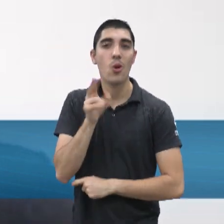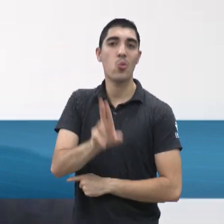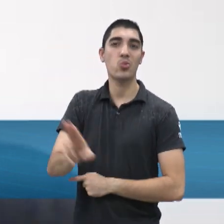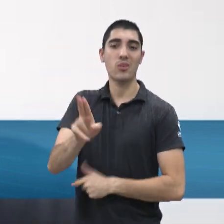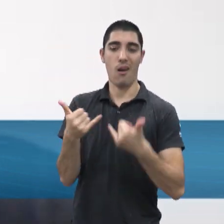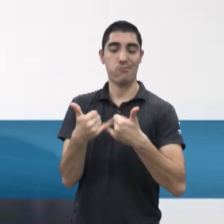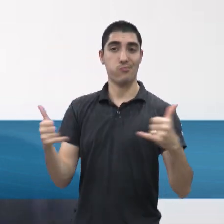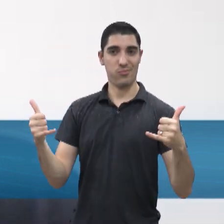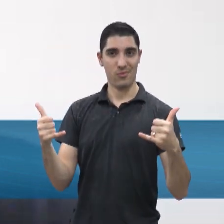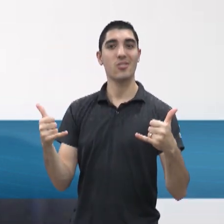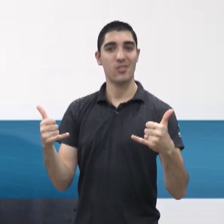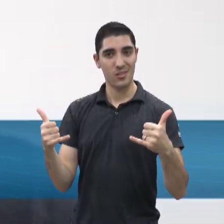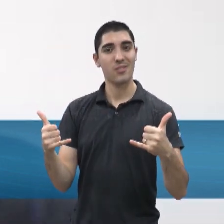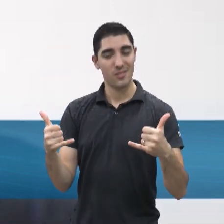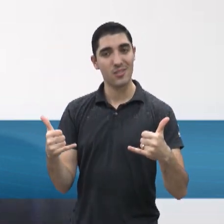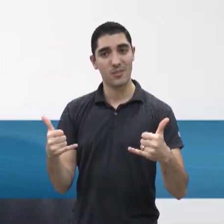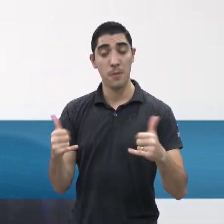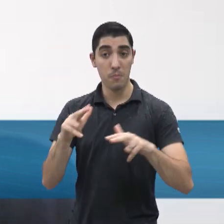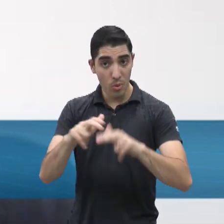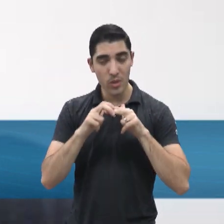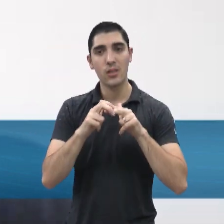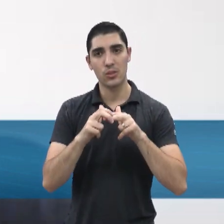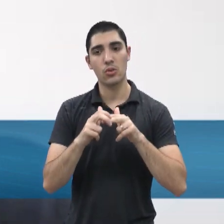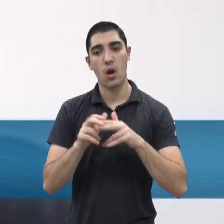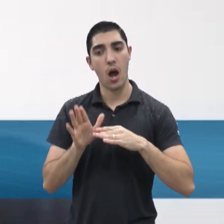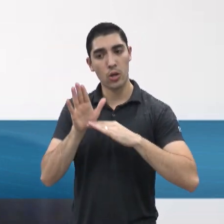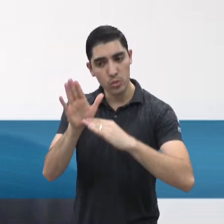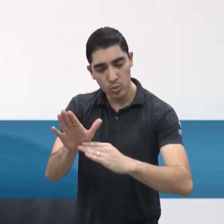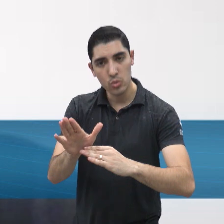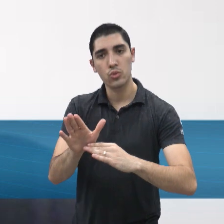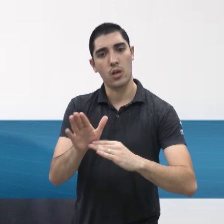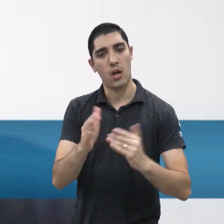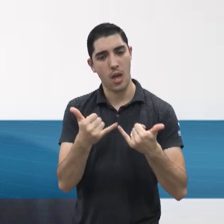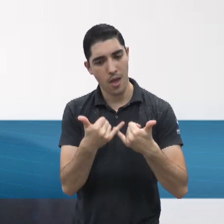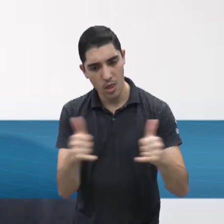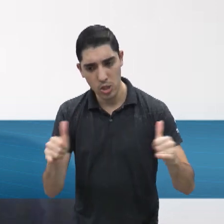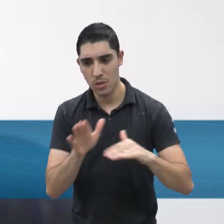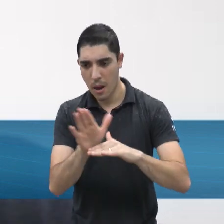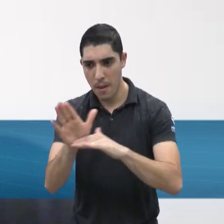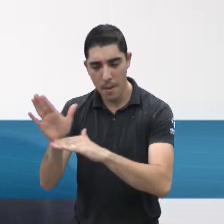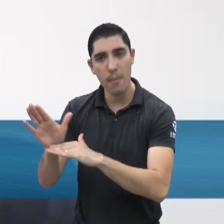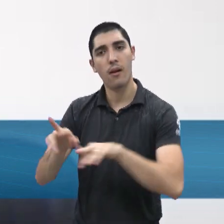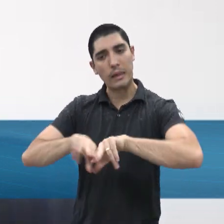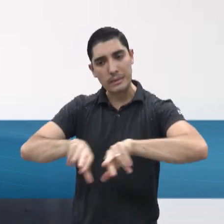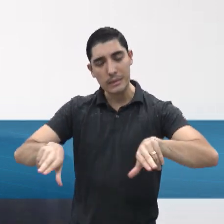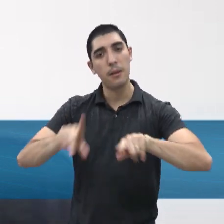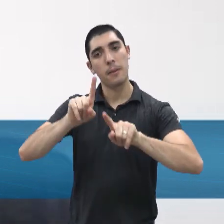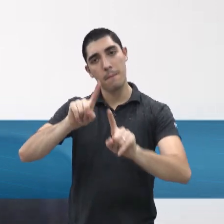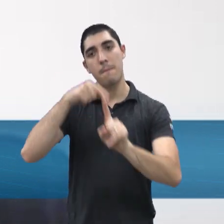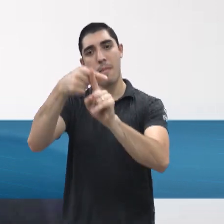a produtos acessíveis no sentido, tanto da geração descentralizada, quanto a vem da rede também, é claro que